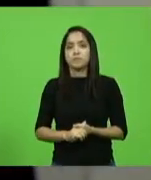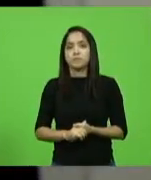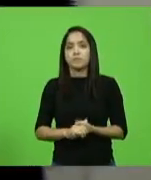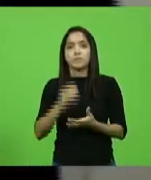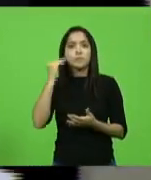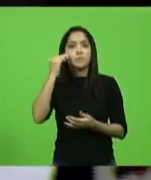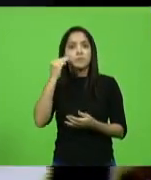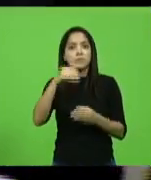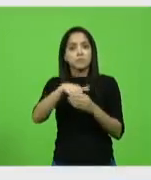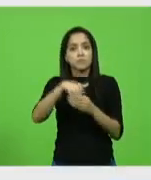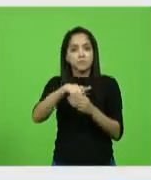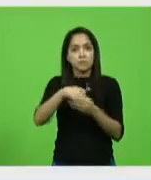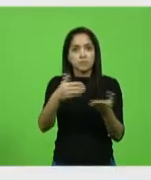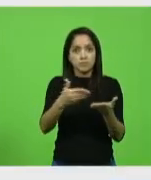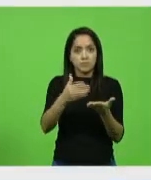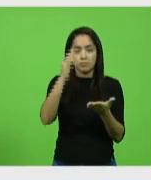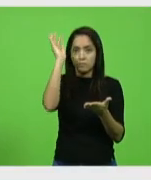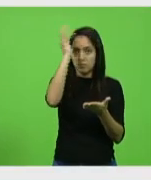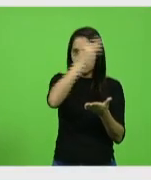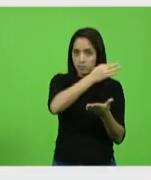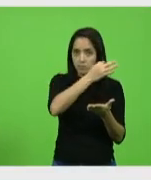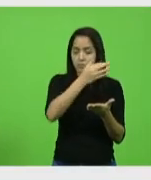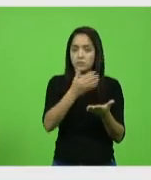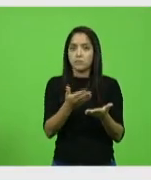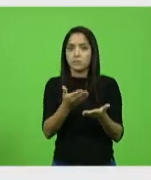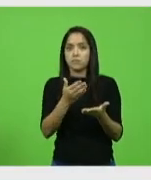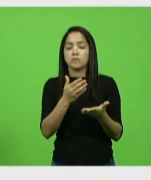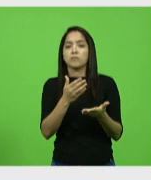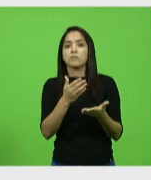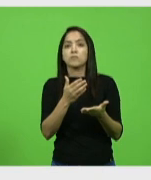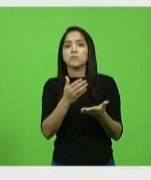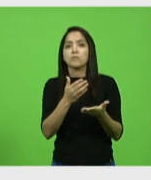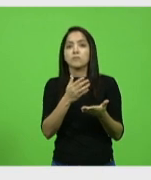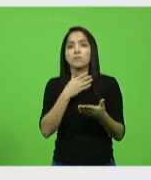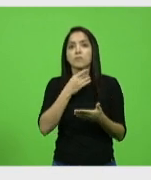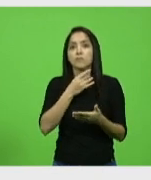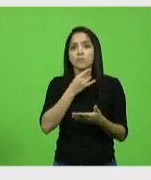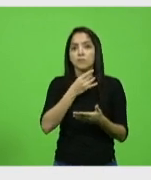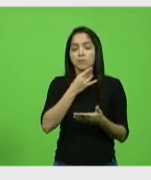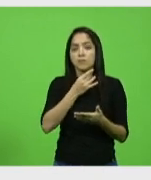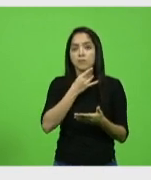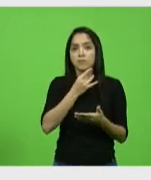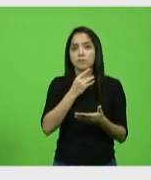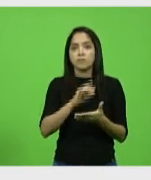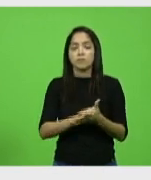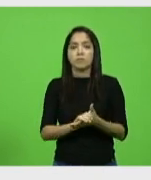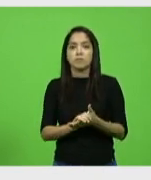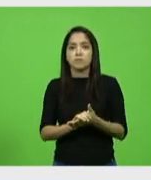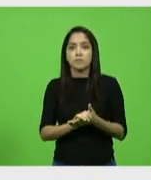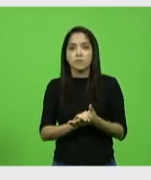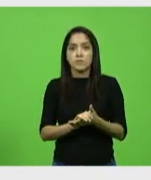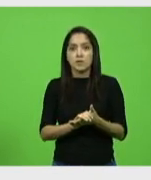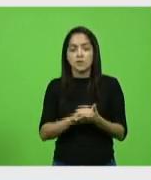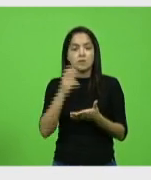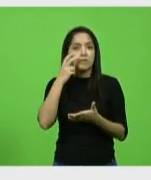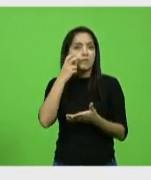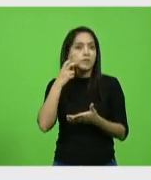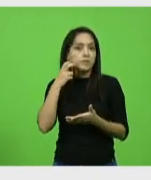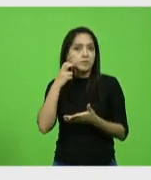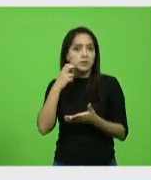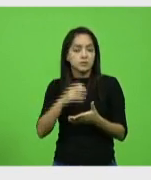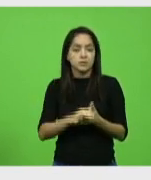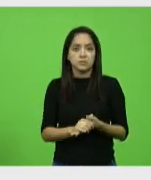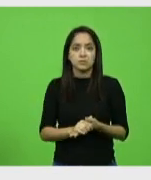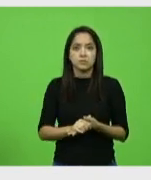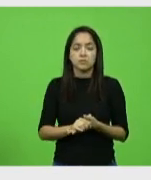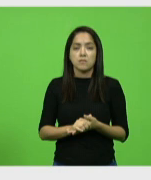vota no deputado Fabiano da Luz, no deputado Valdir Cobalquini, no deputado Luiz Fernando Vampiro, no